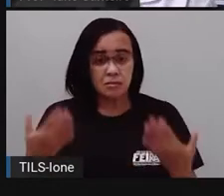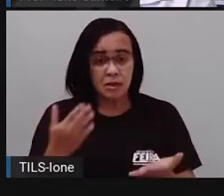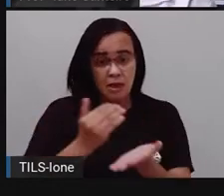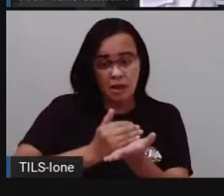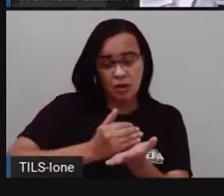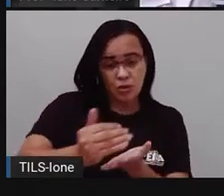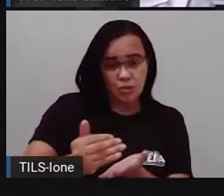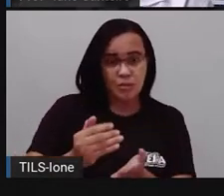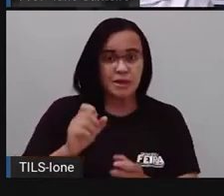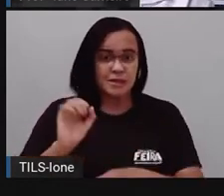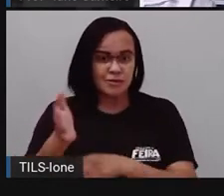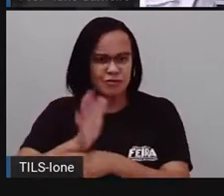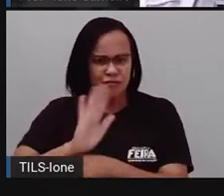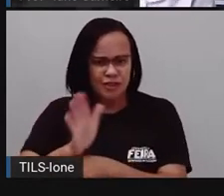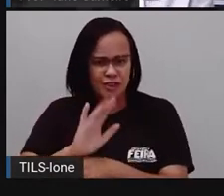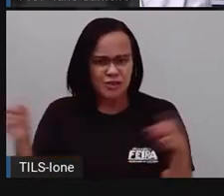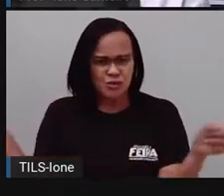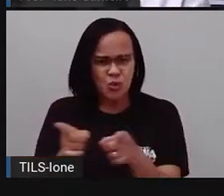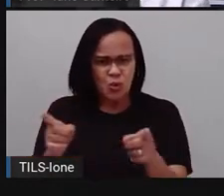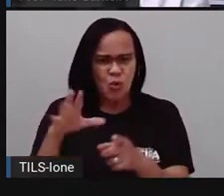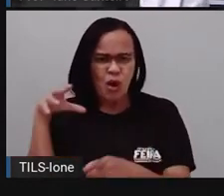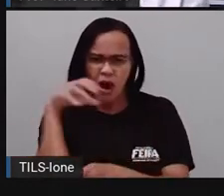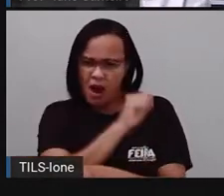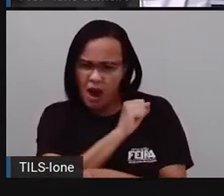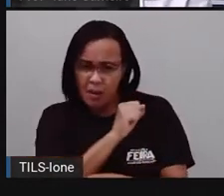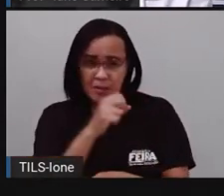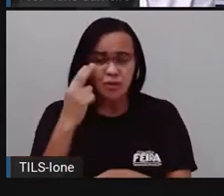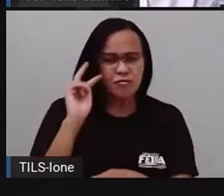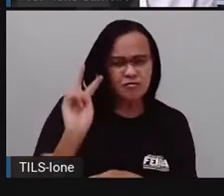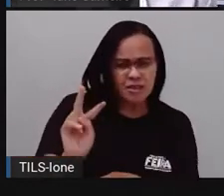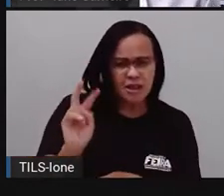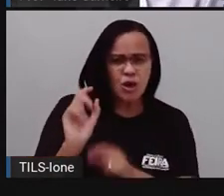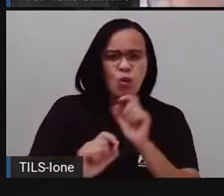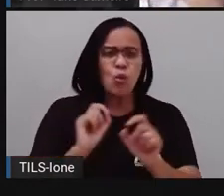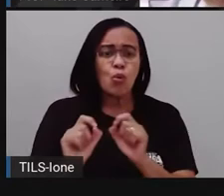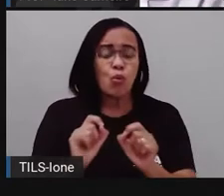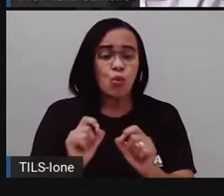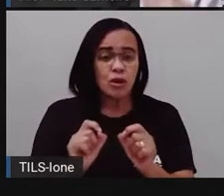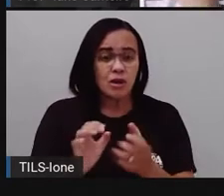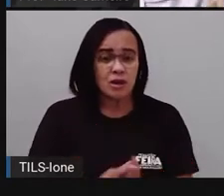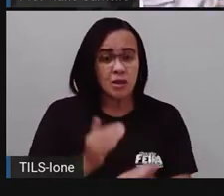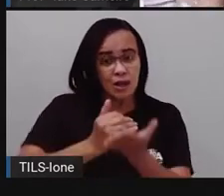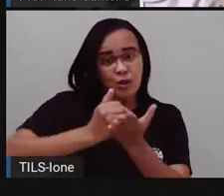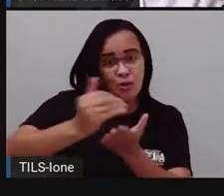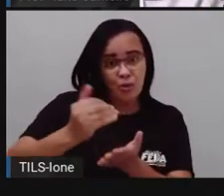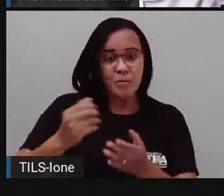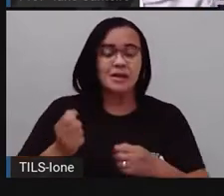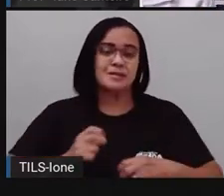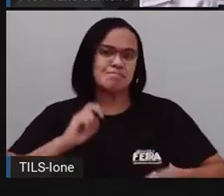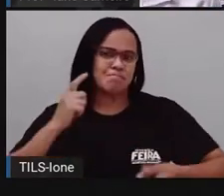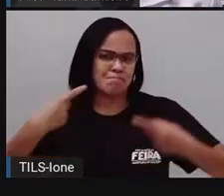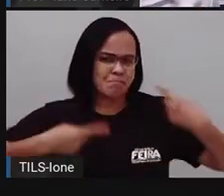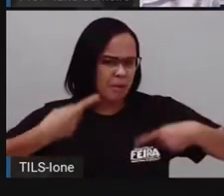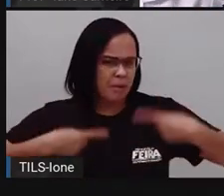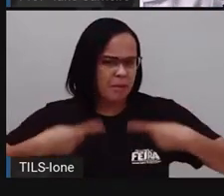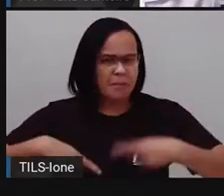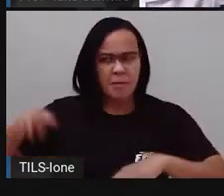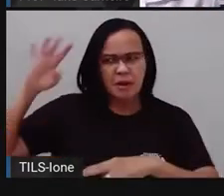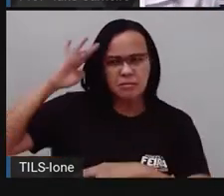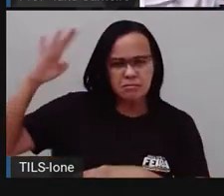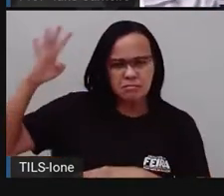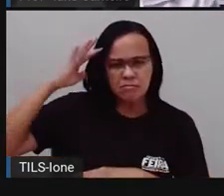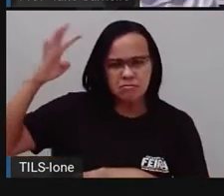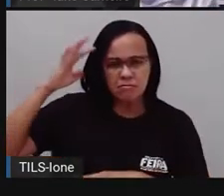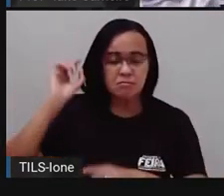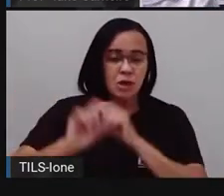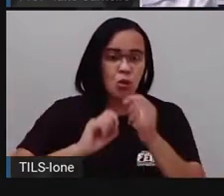eu trouxe um vídeozinho bem curtinho, só para a gente começar, né? A discutir, a refletir um pouco mais sobre essa